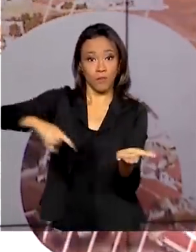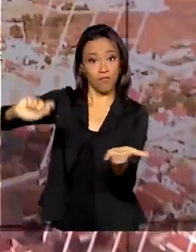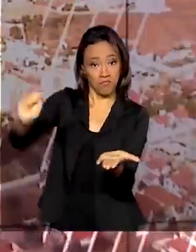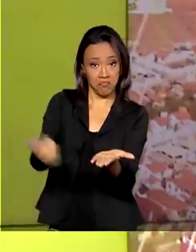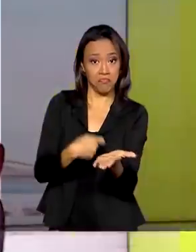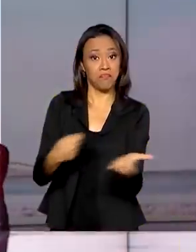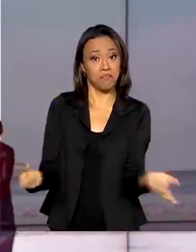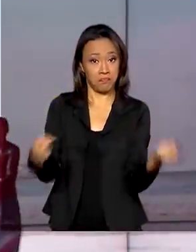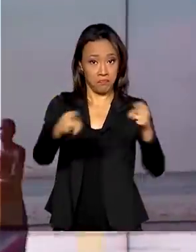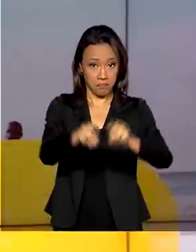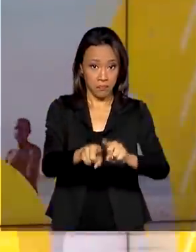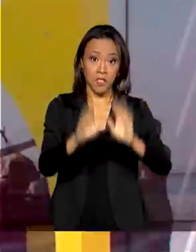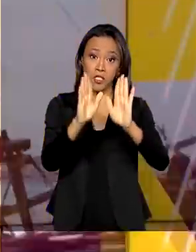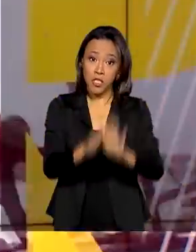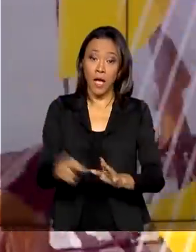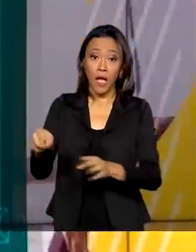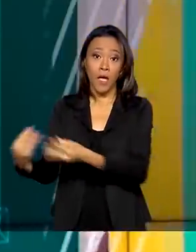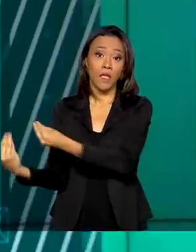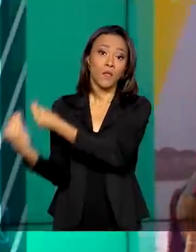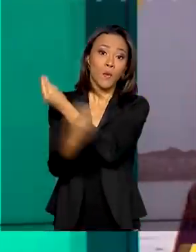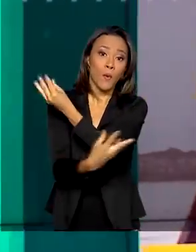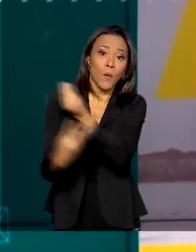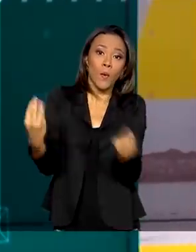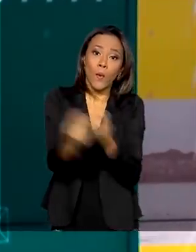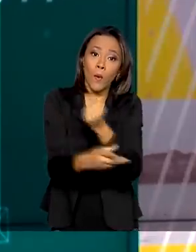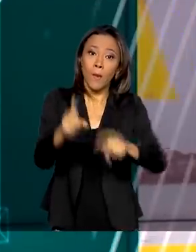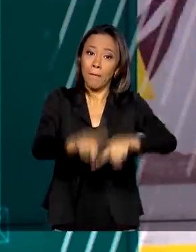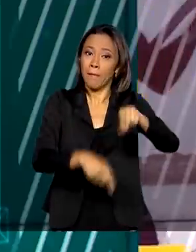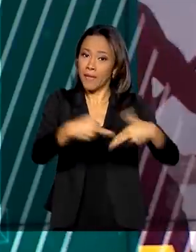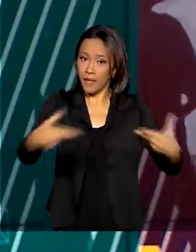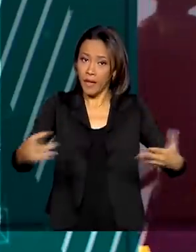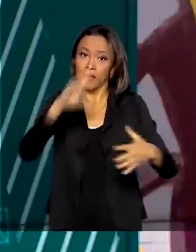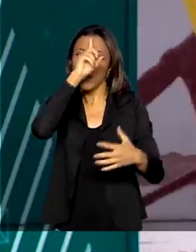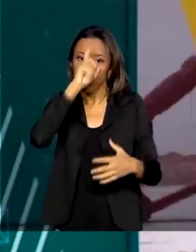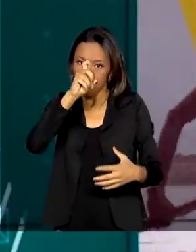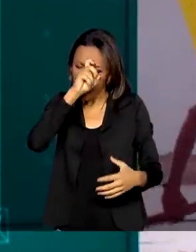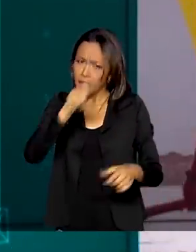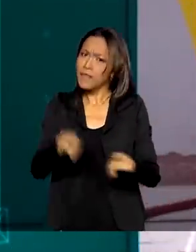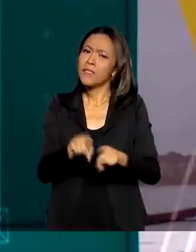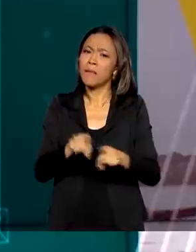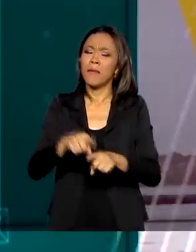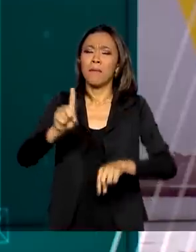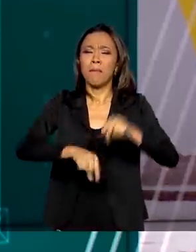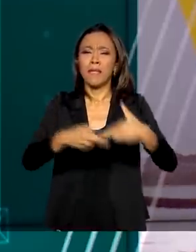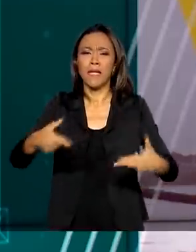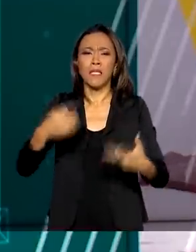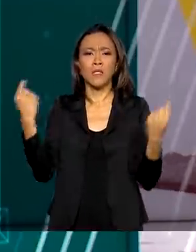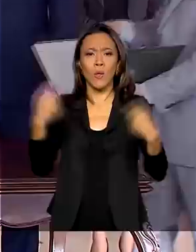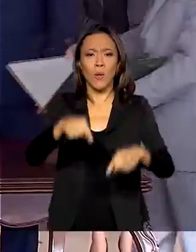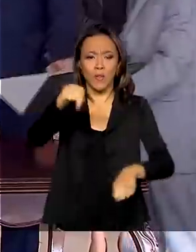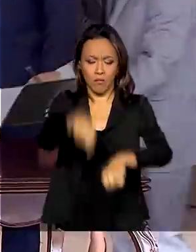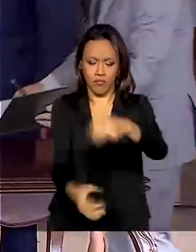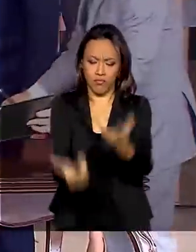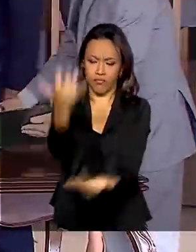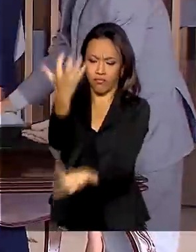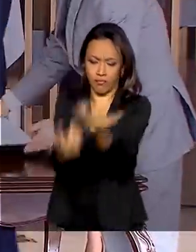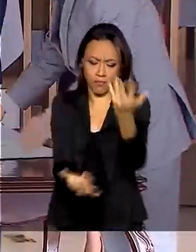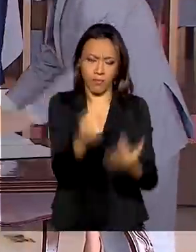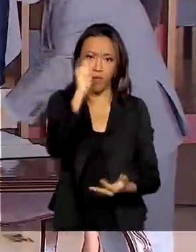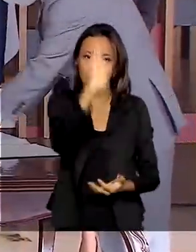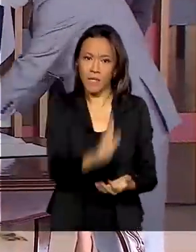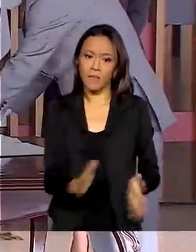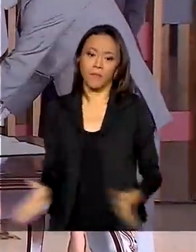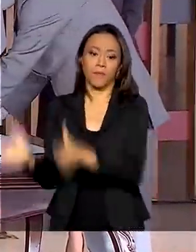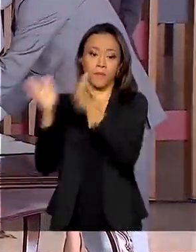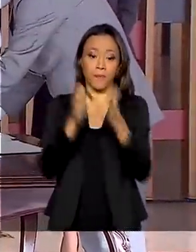O país nipônico doou equipamentos hospitalares e de combate a incêndios florestais ao Brasil. Brasil e